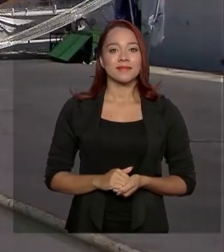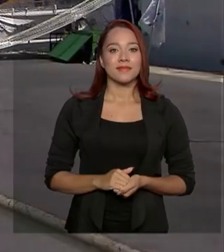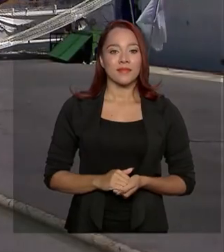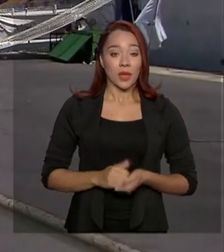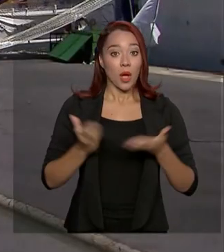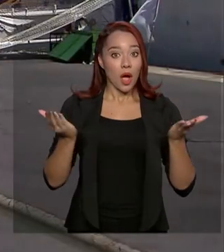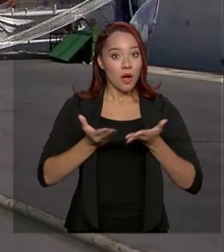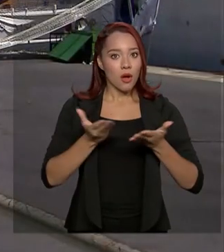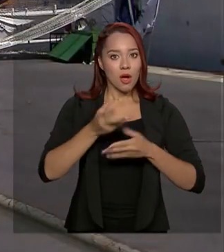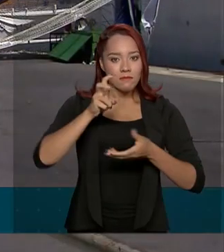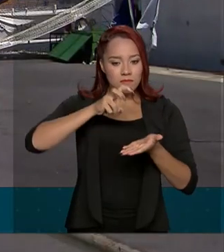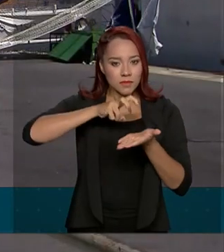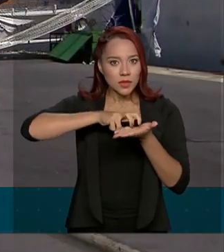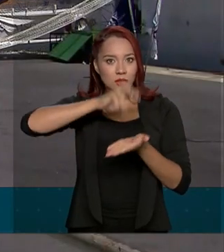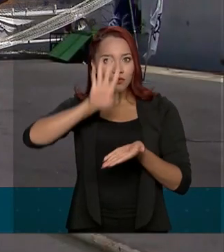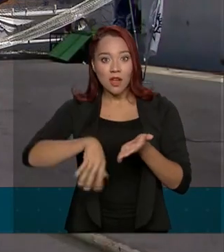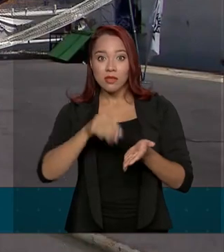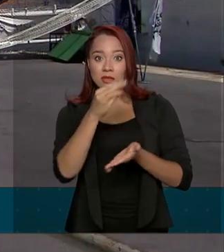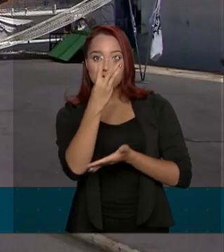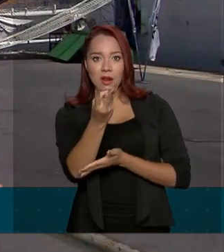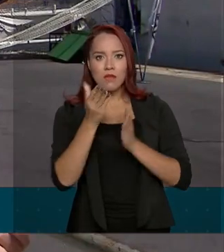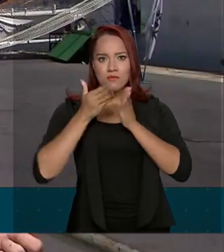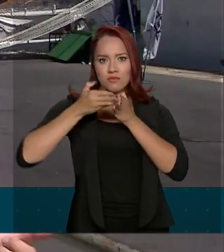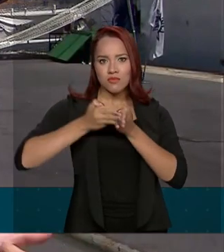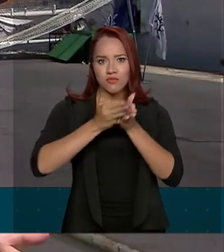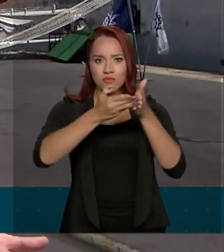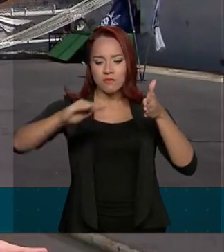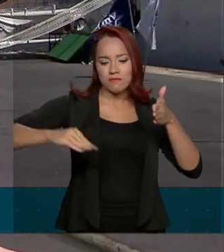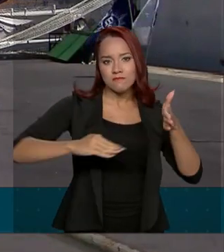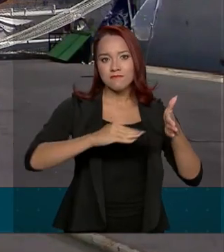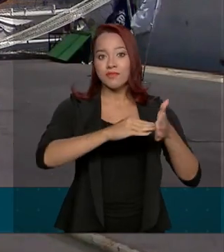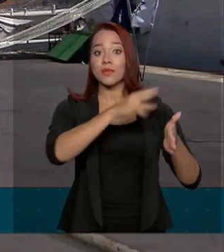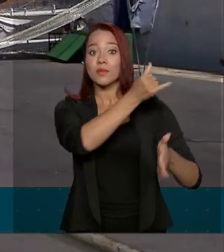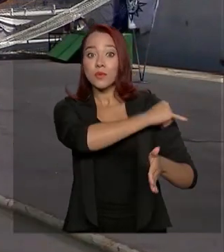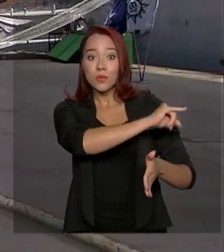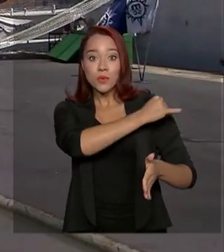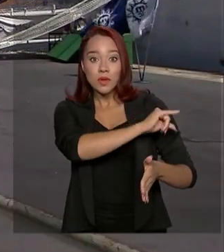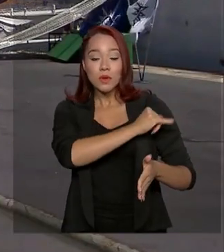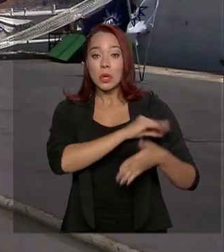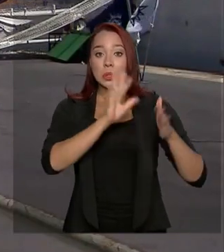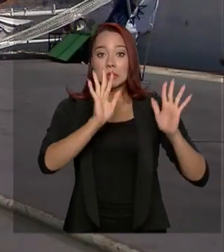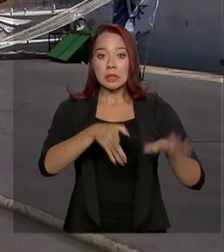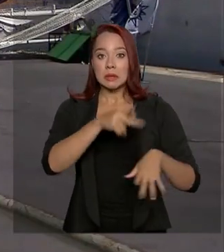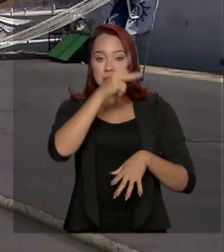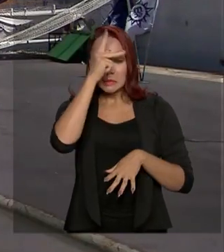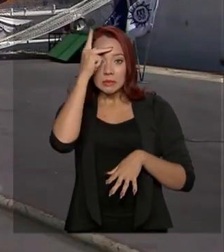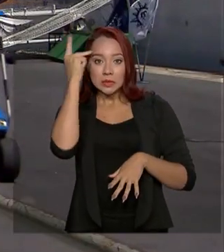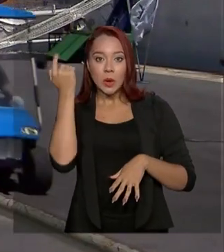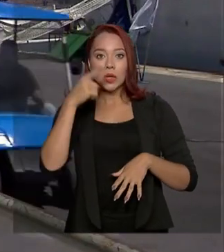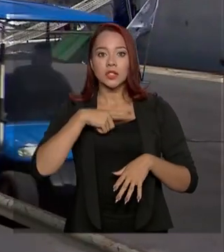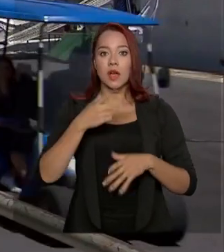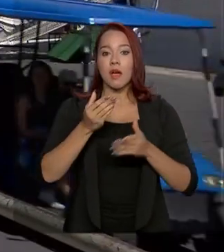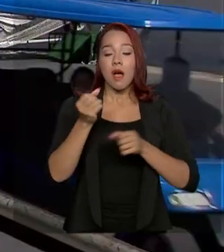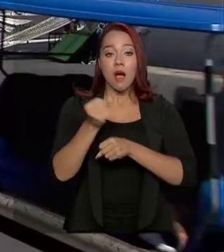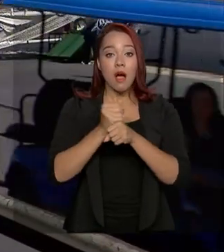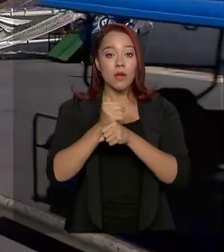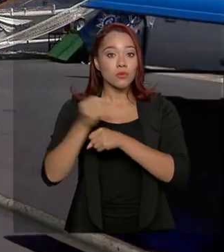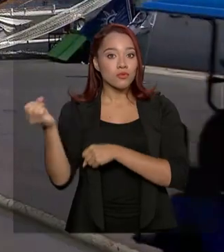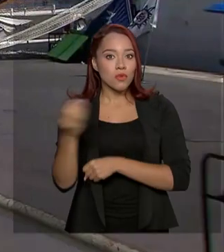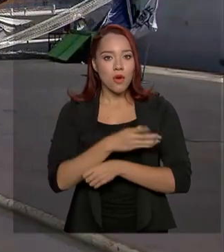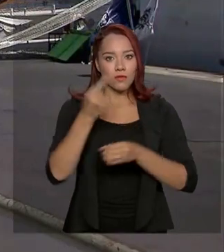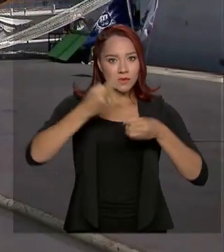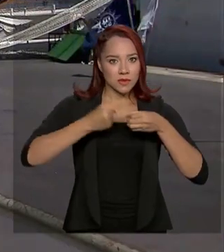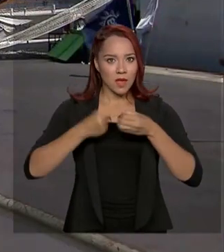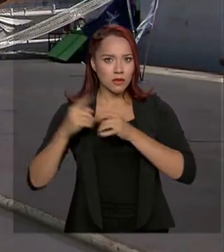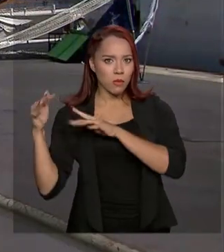Agora pela manhã, três navios chegaram ao porto do Rio de Janeiro transportando turistas que vão passar o ano novo na cidade. Durante todo